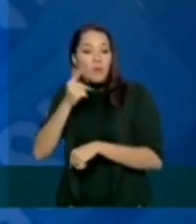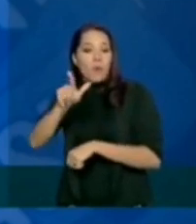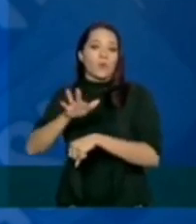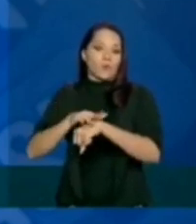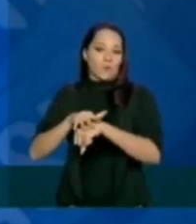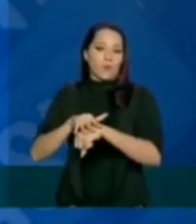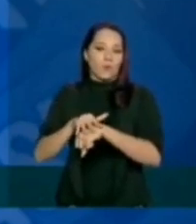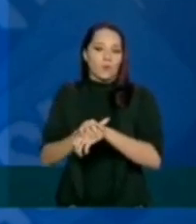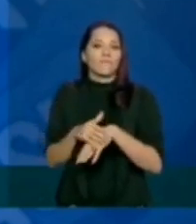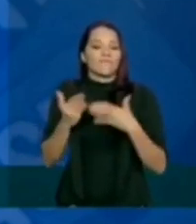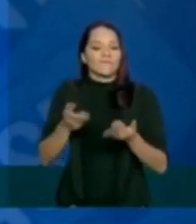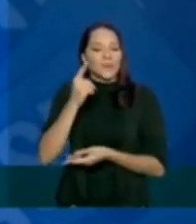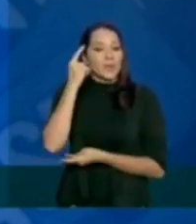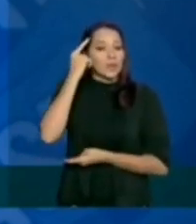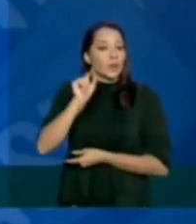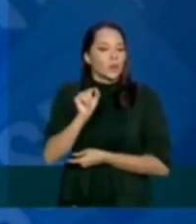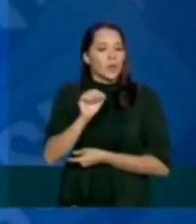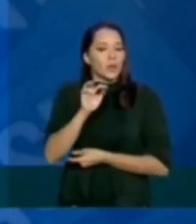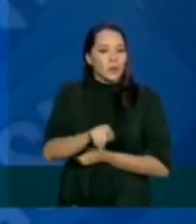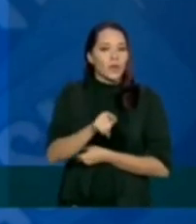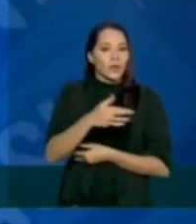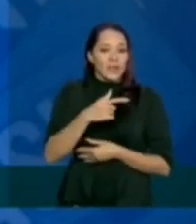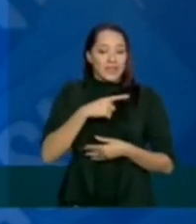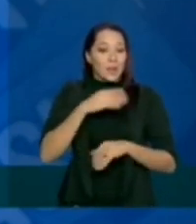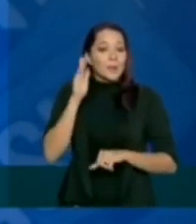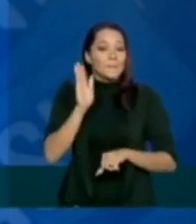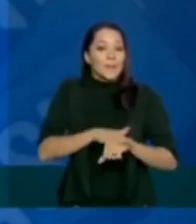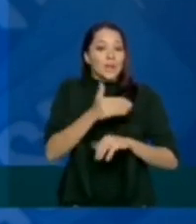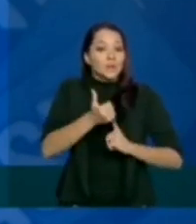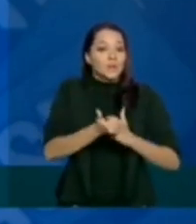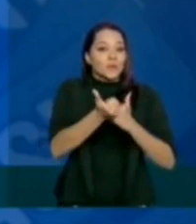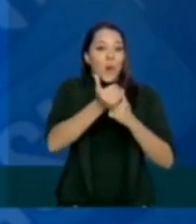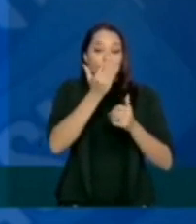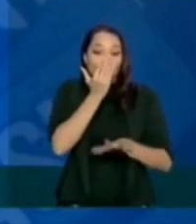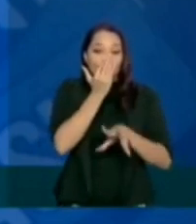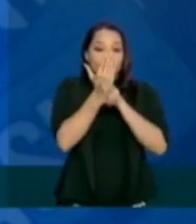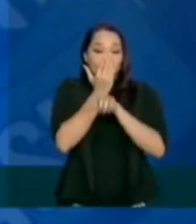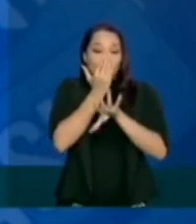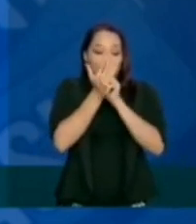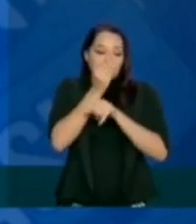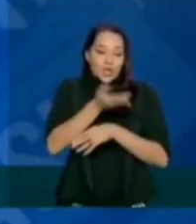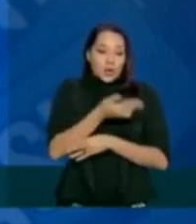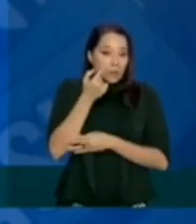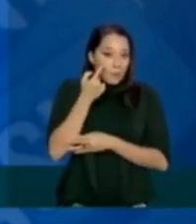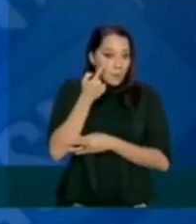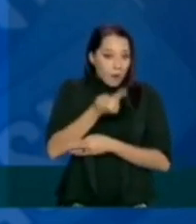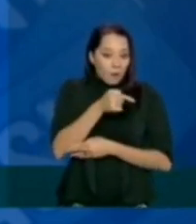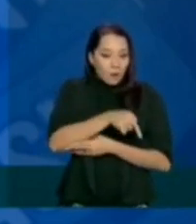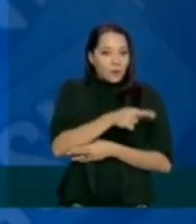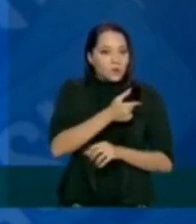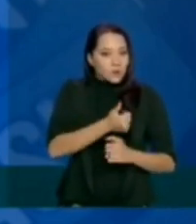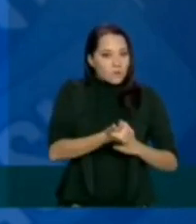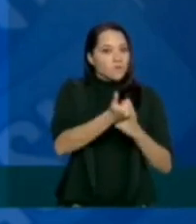Então, a ideia é aumentar a oferta de suporte ventilatório, uma vez que há evidências que esse suporte